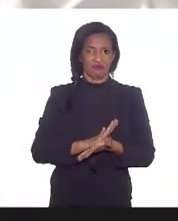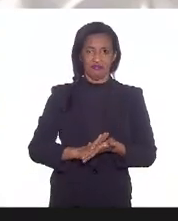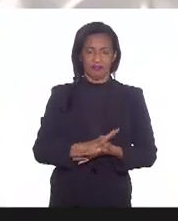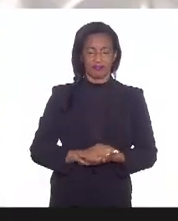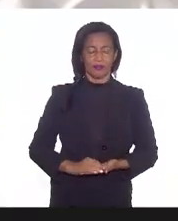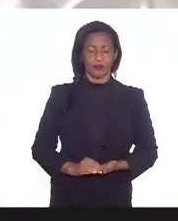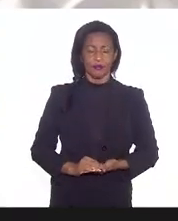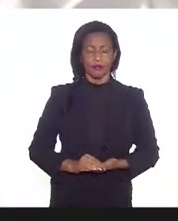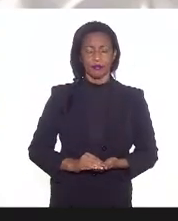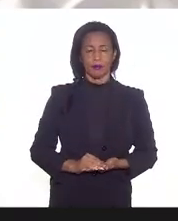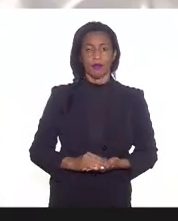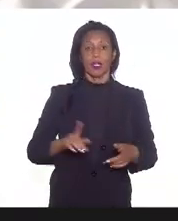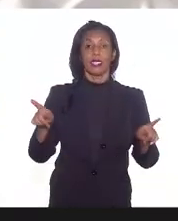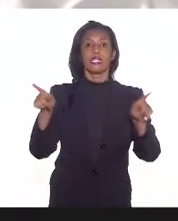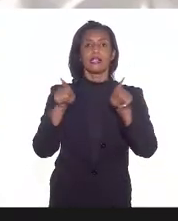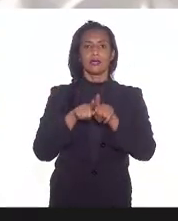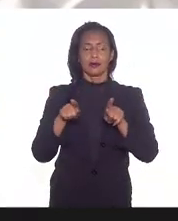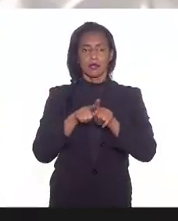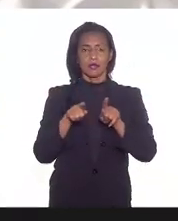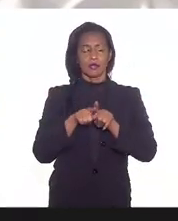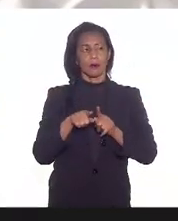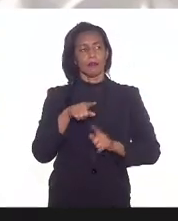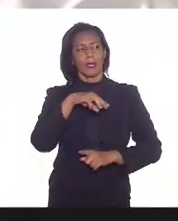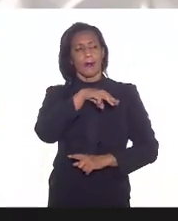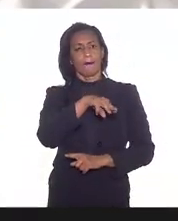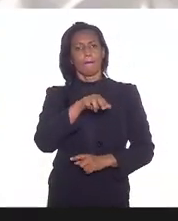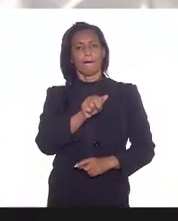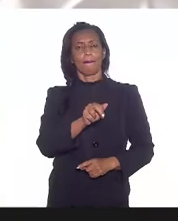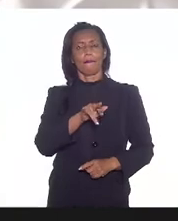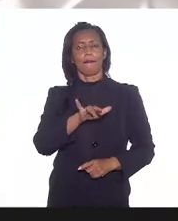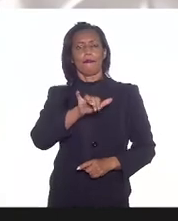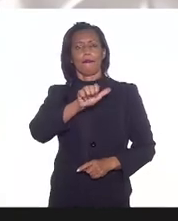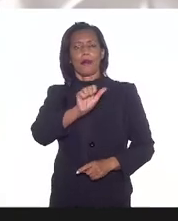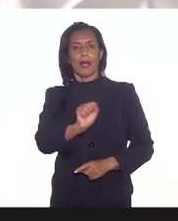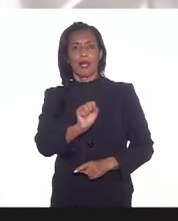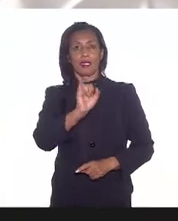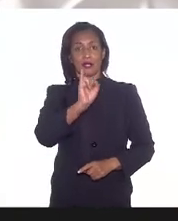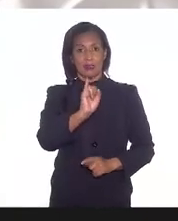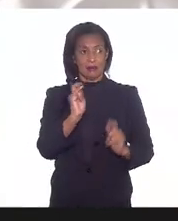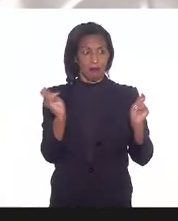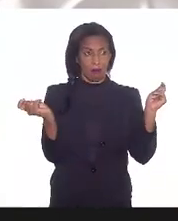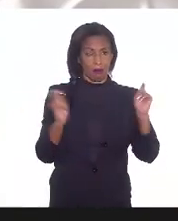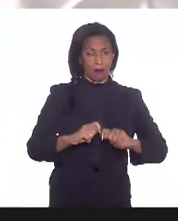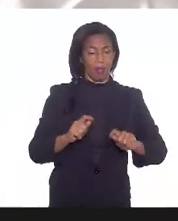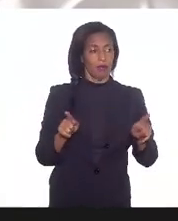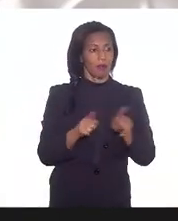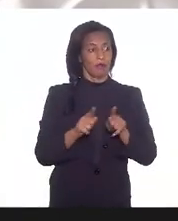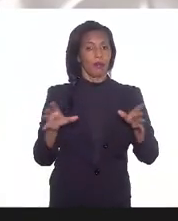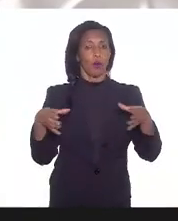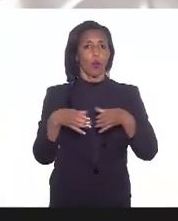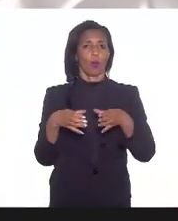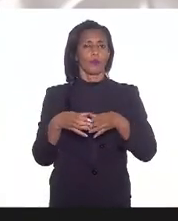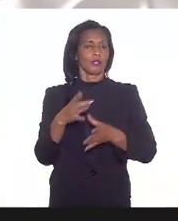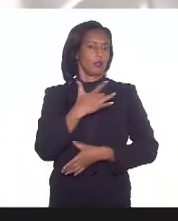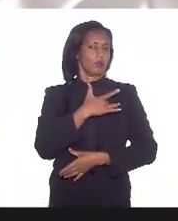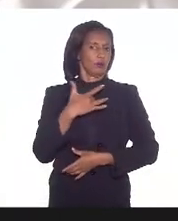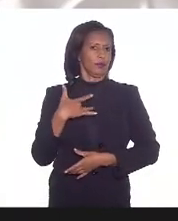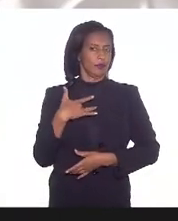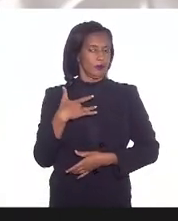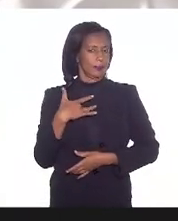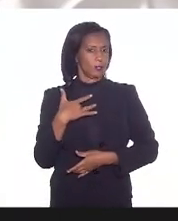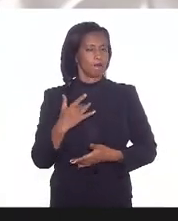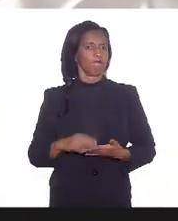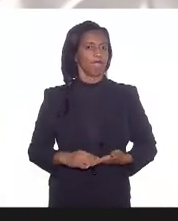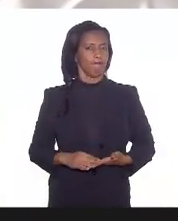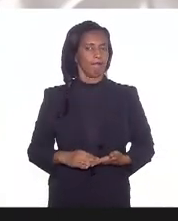coisa consultar a doutora Márcia Lustosa se seria pertinente a comissão de saúde acionar